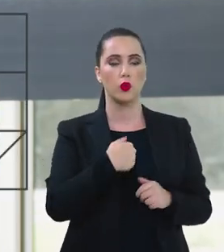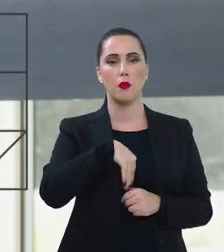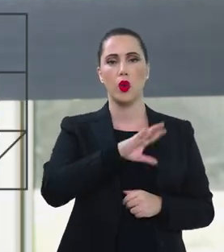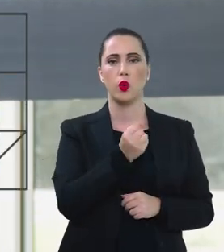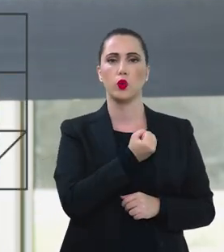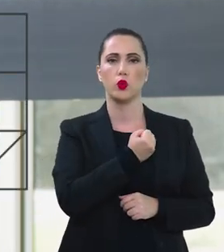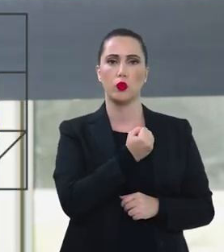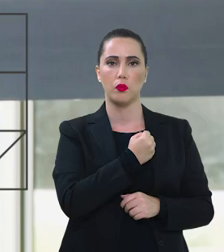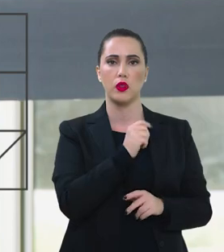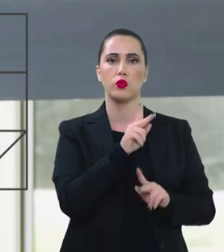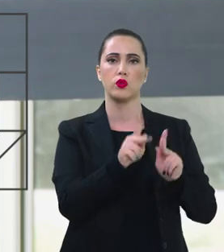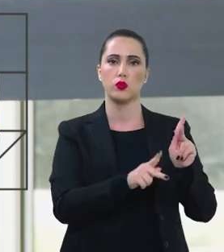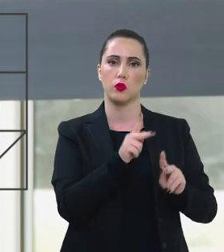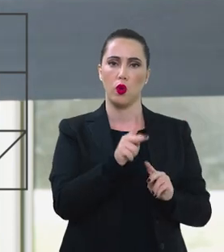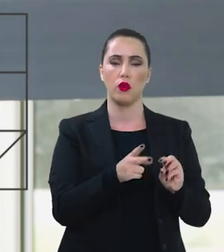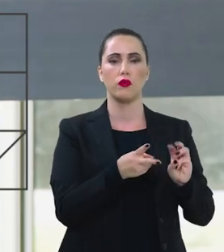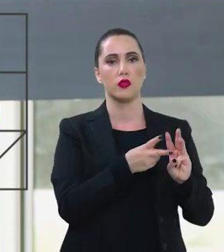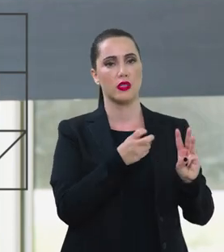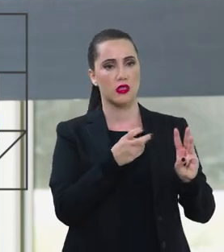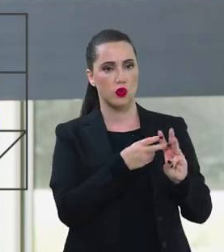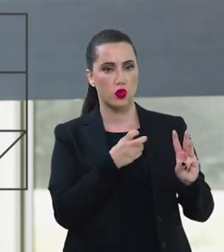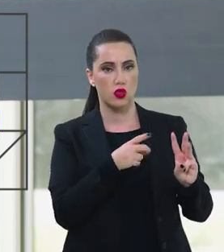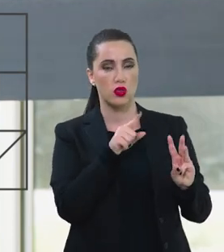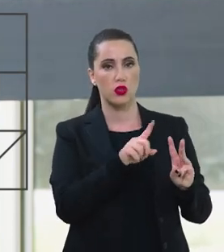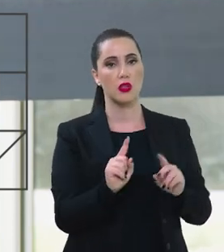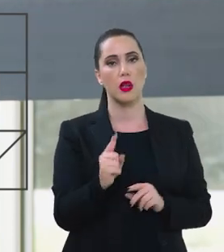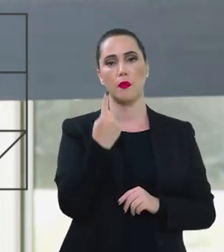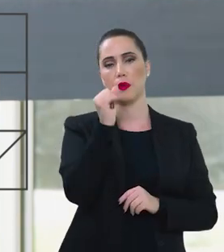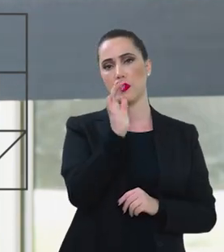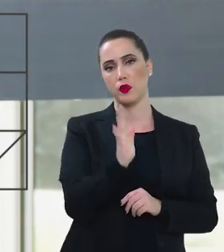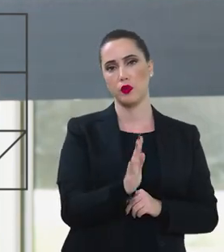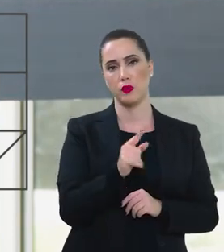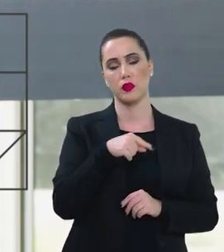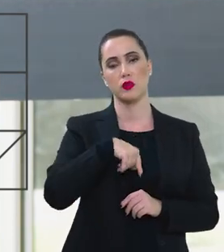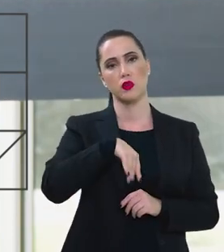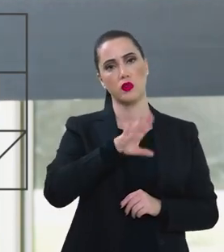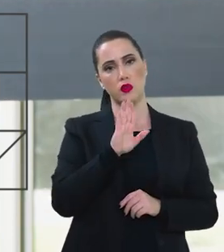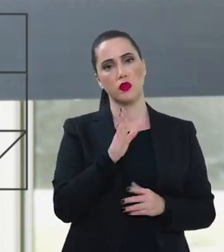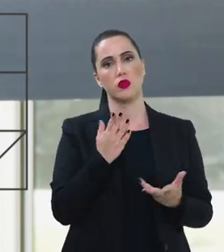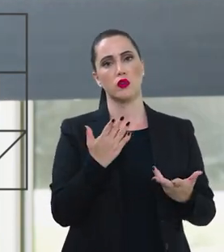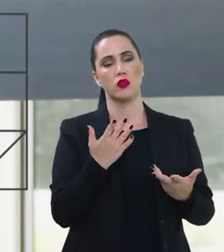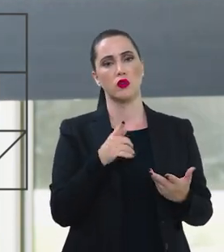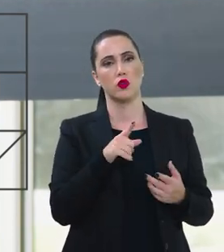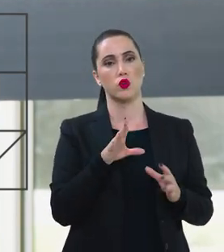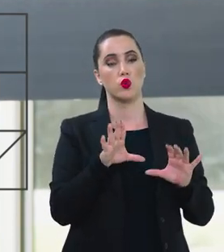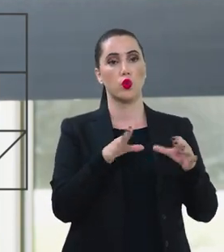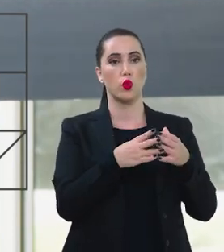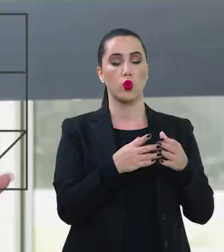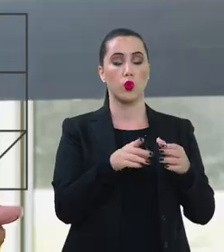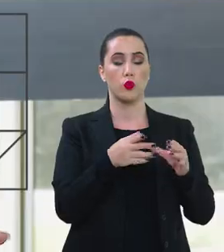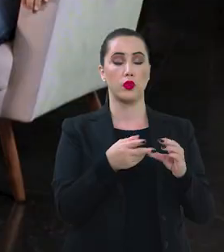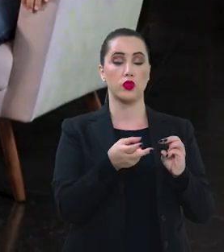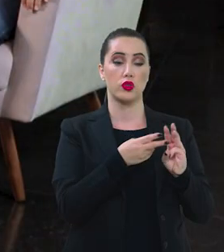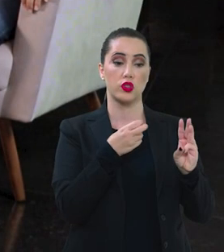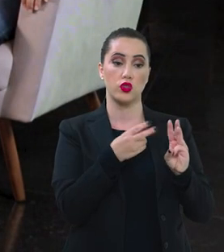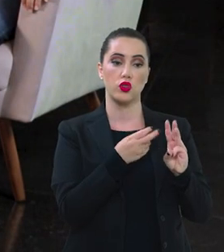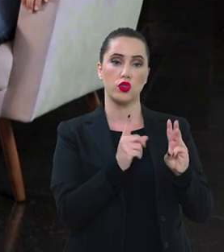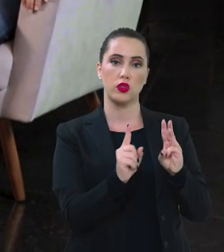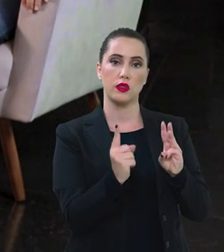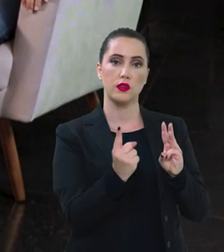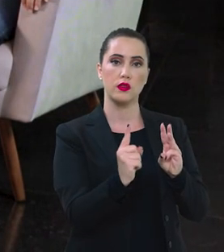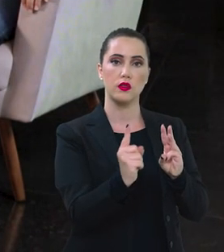no mundo o maior número de povos indígenas e é a primeira no Brasil de povos indígenas isolados.